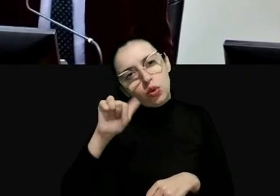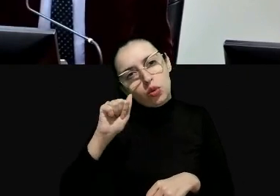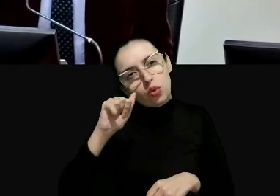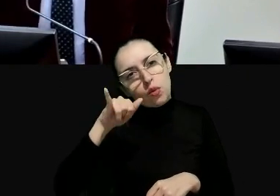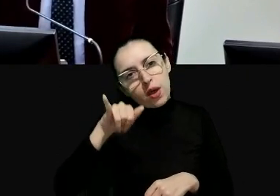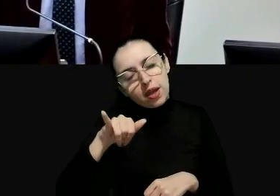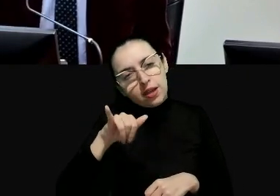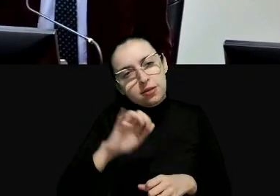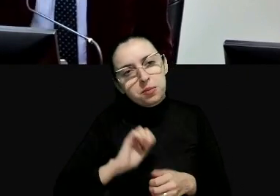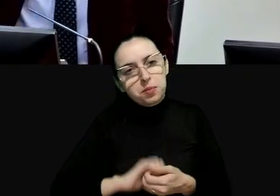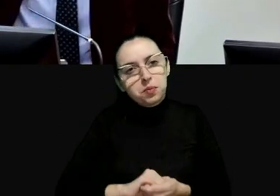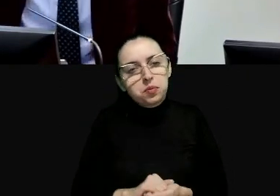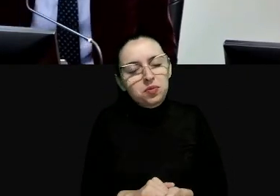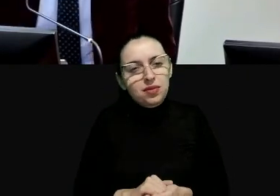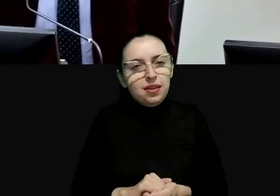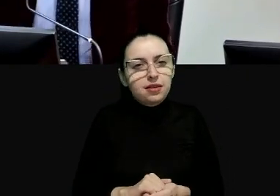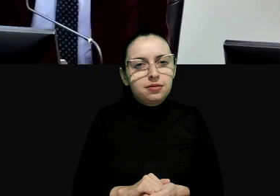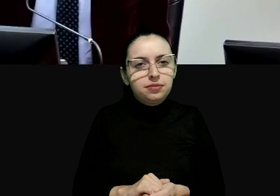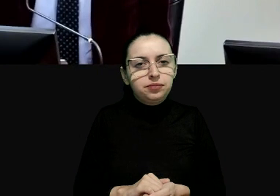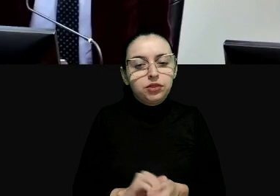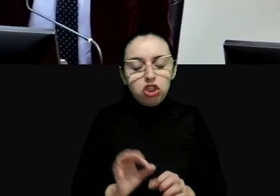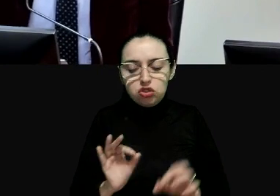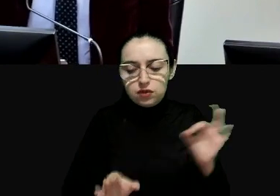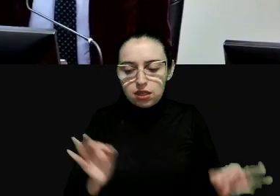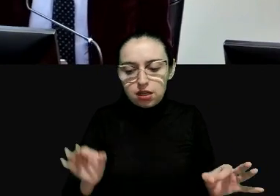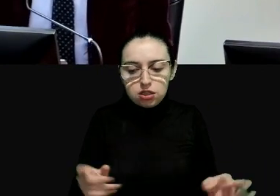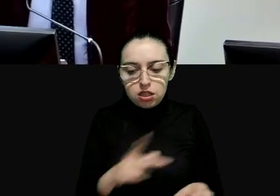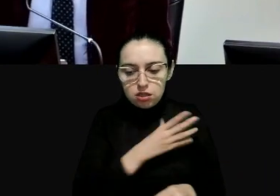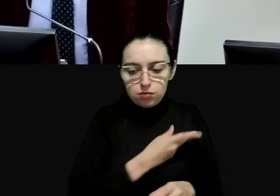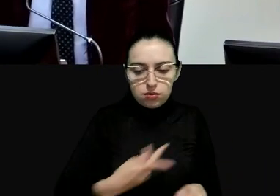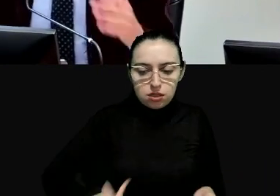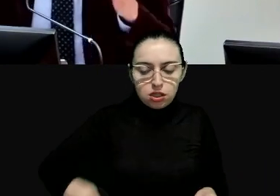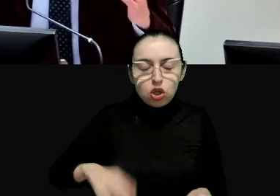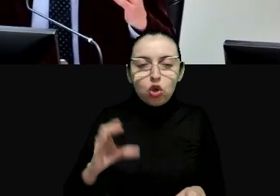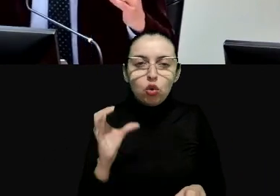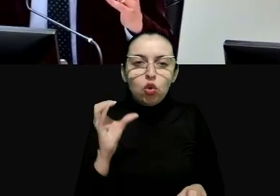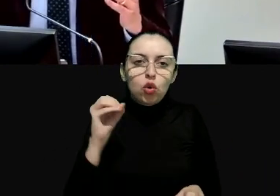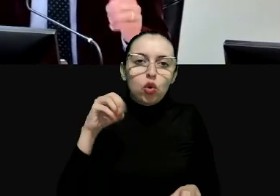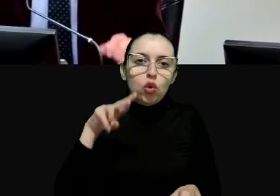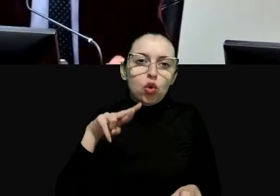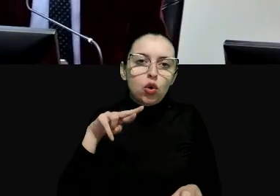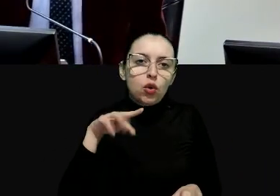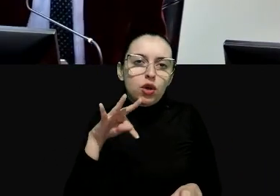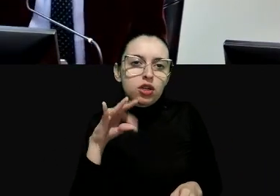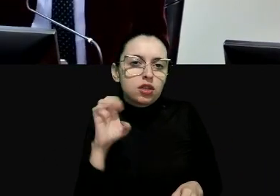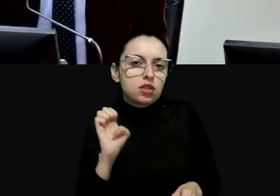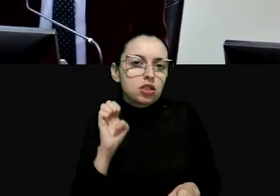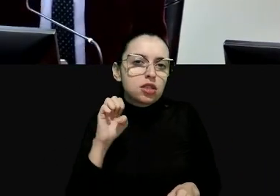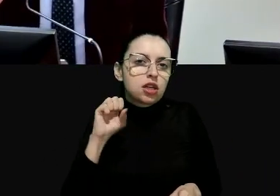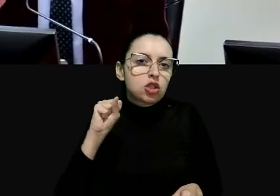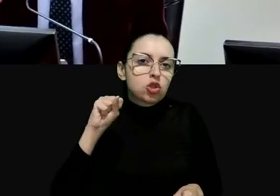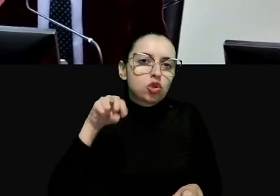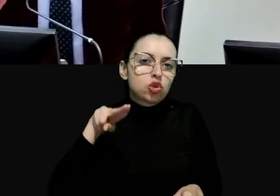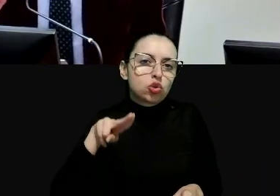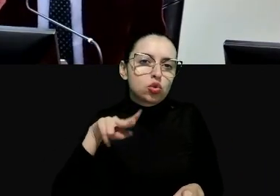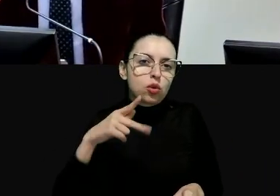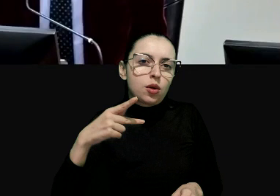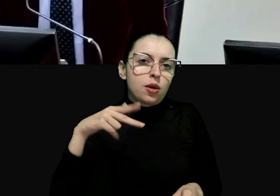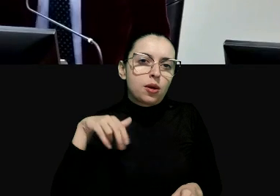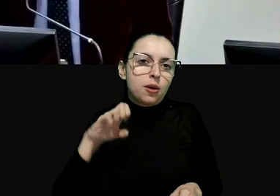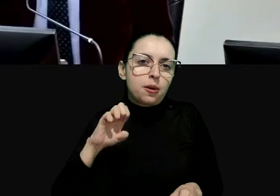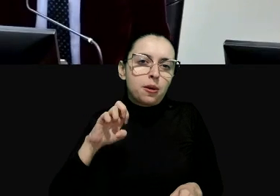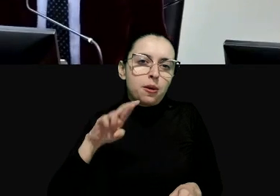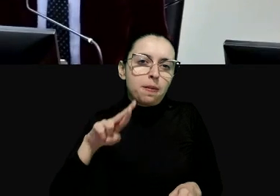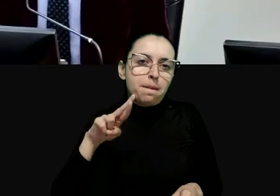decisão da corte americana e houve uma decisão da corte suprema sobre o o caso e a maioria da corte disse